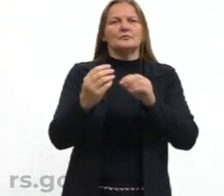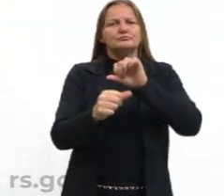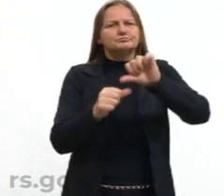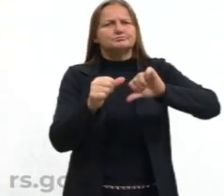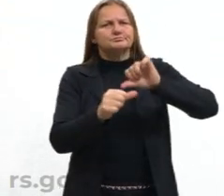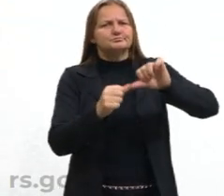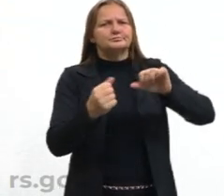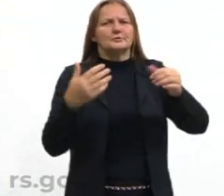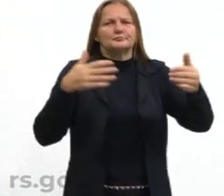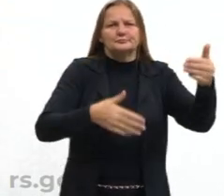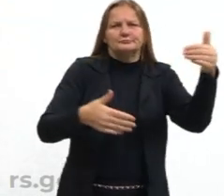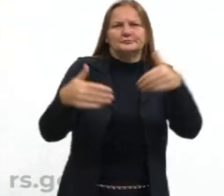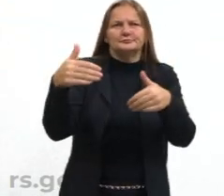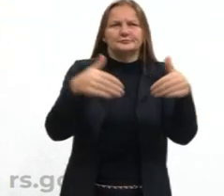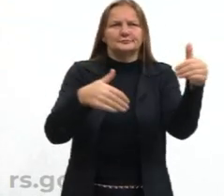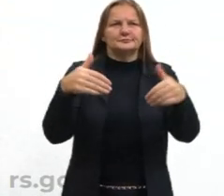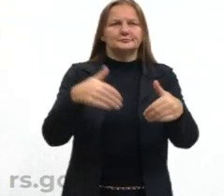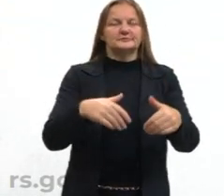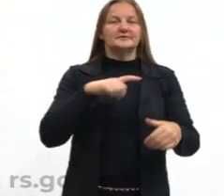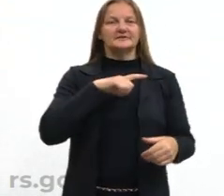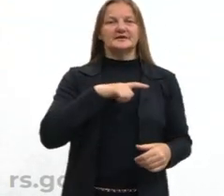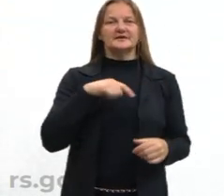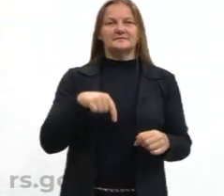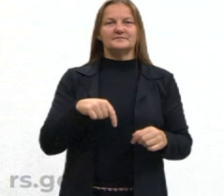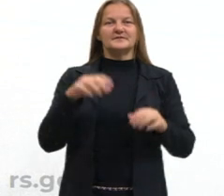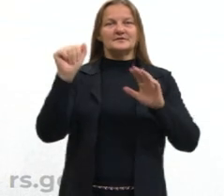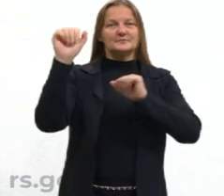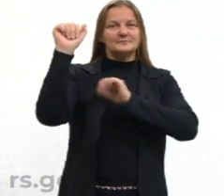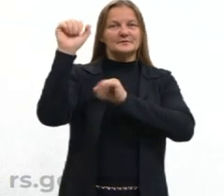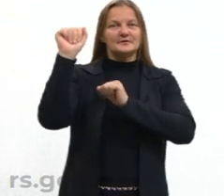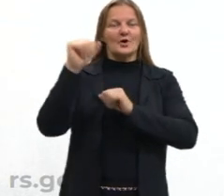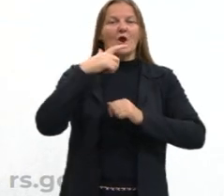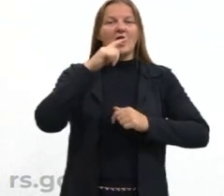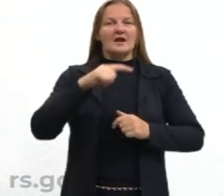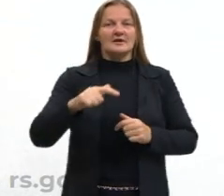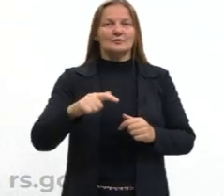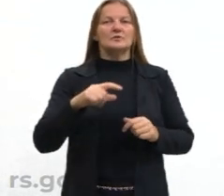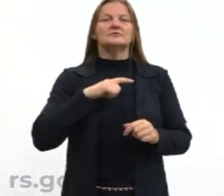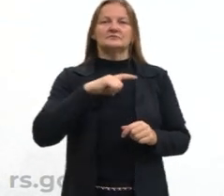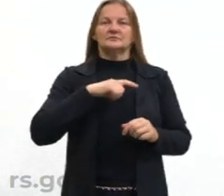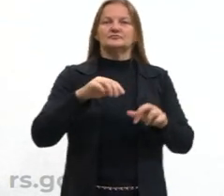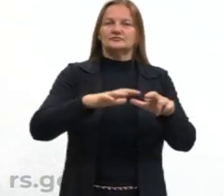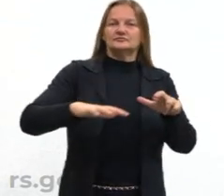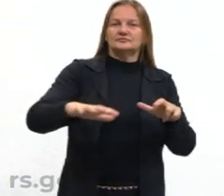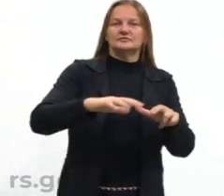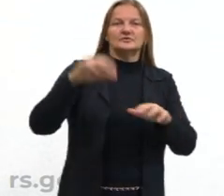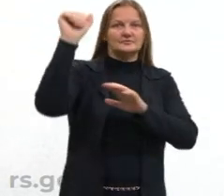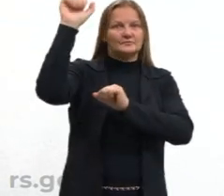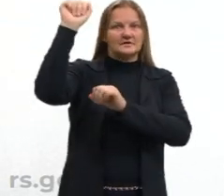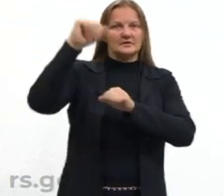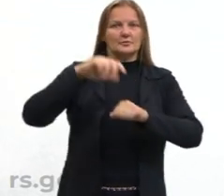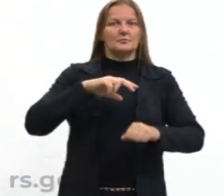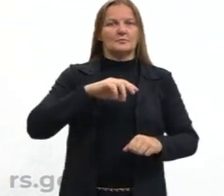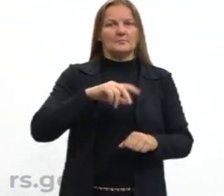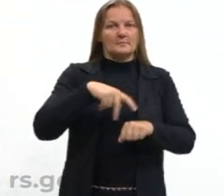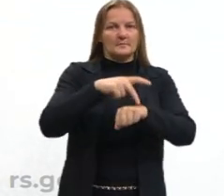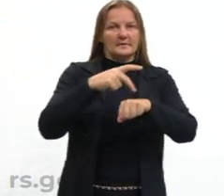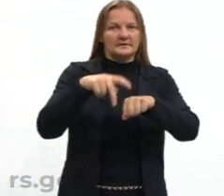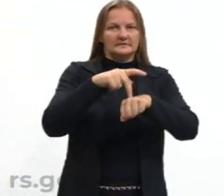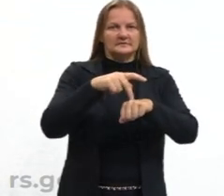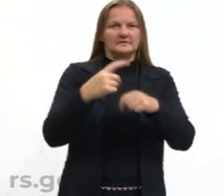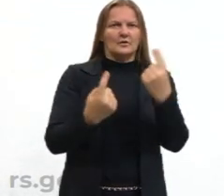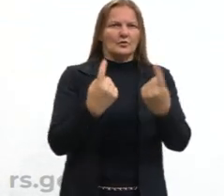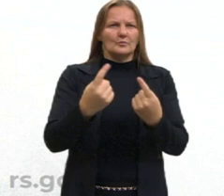múltiplas invasões, hoje nós temos mais do que uma língua falada no território espanhol. Nós temos algumas